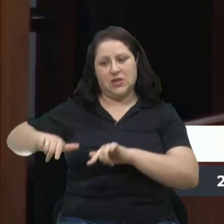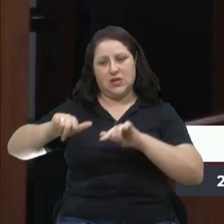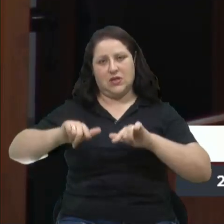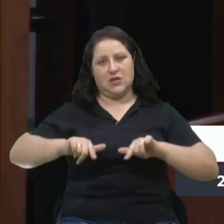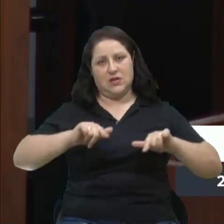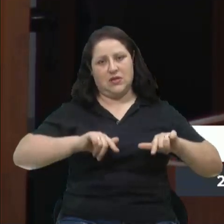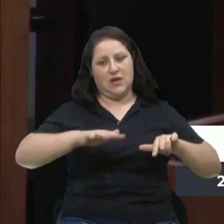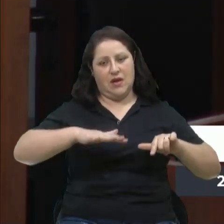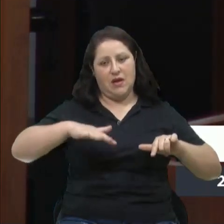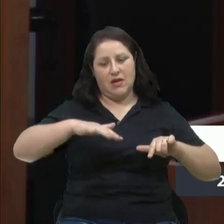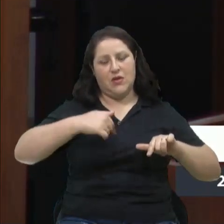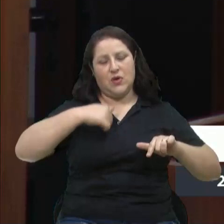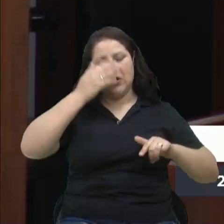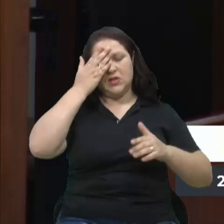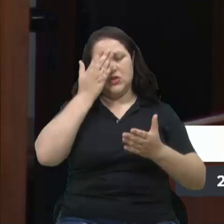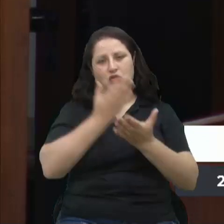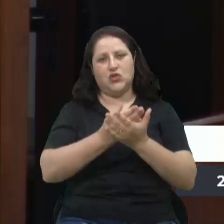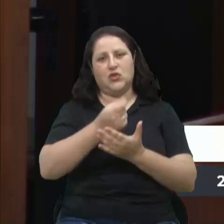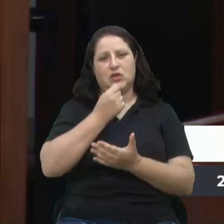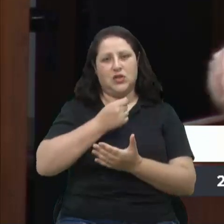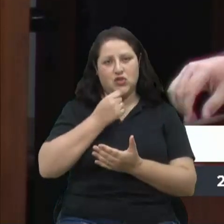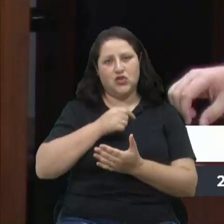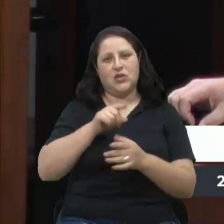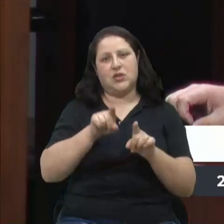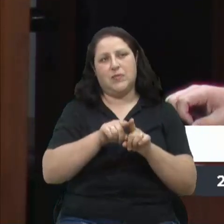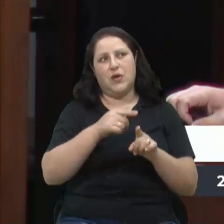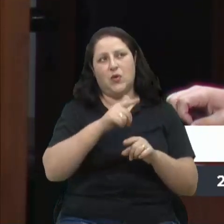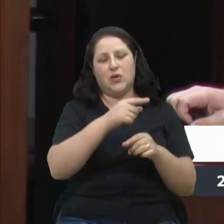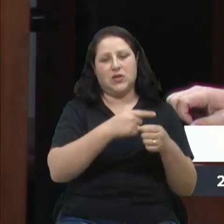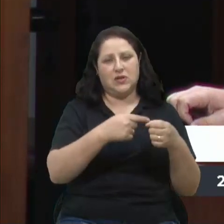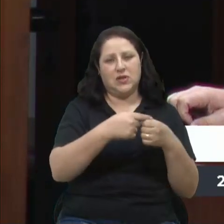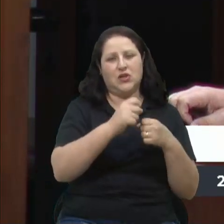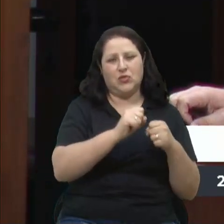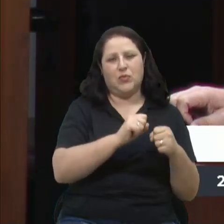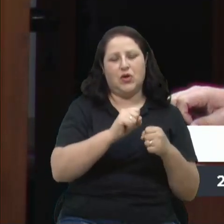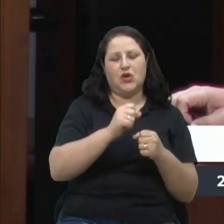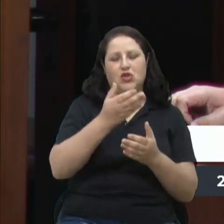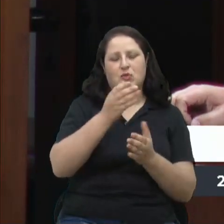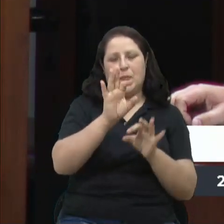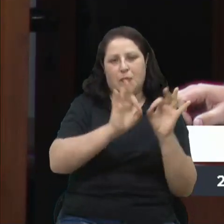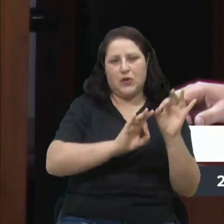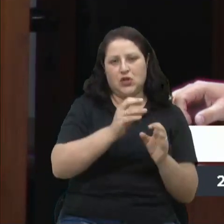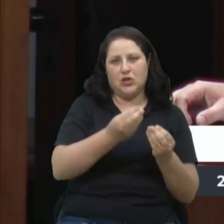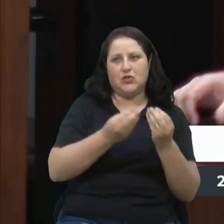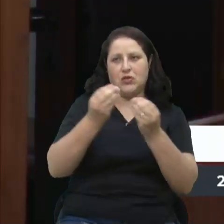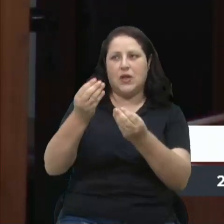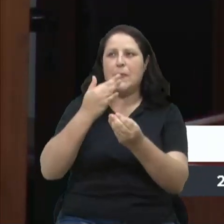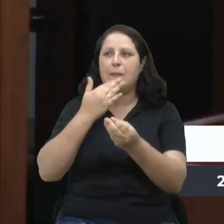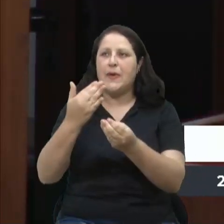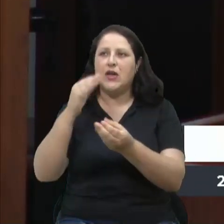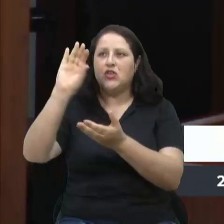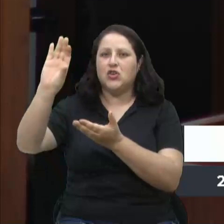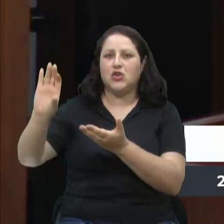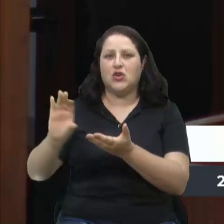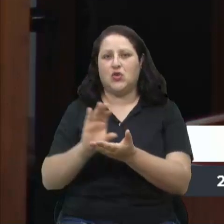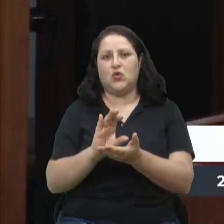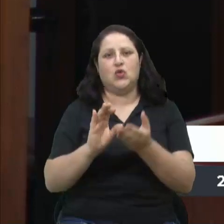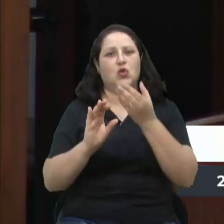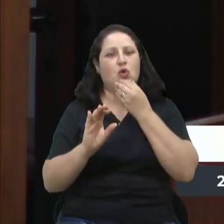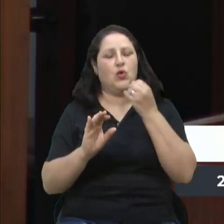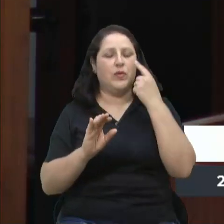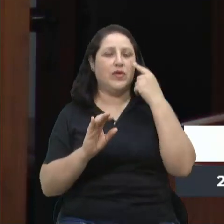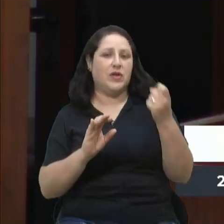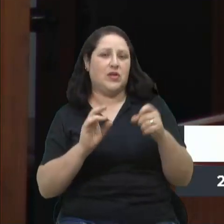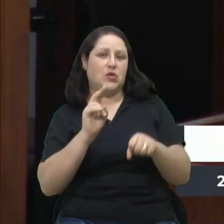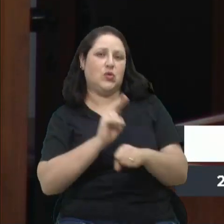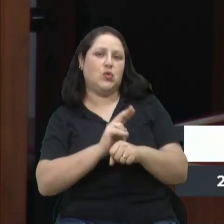certeza que Caxias do Sul e outras cidades vão poder captar recursos, inclusive. É uma área que ele tem muito interesse em cuidar, é a